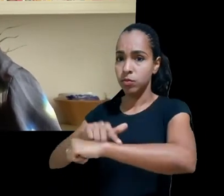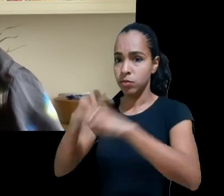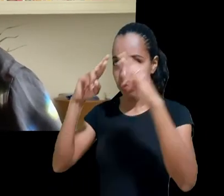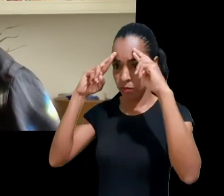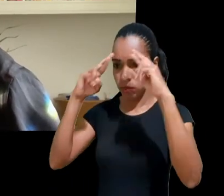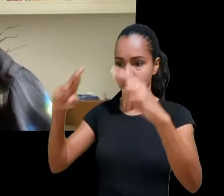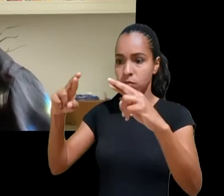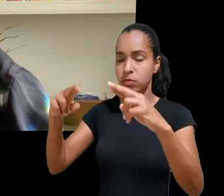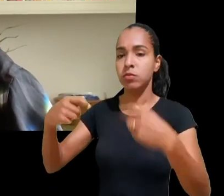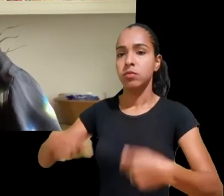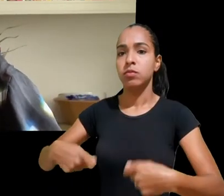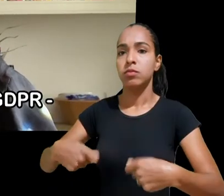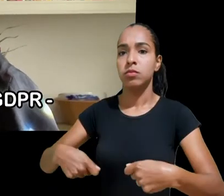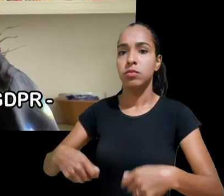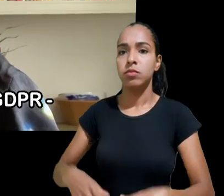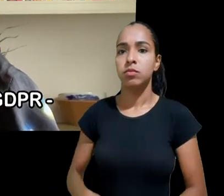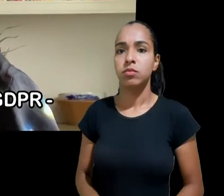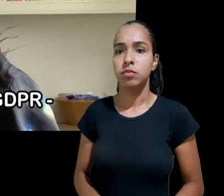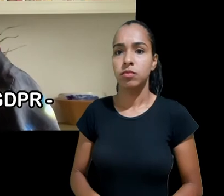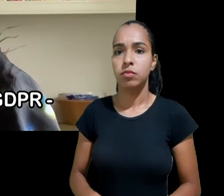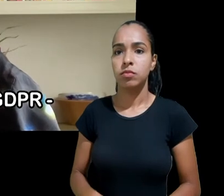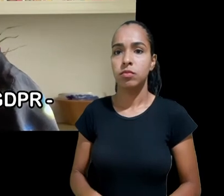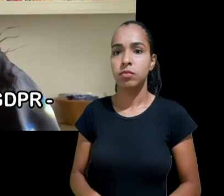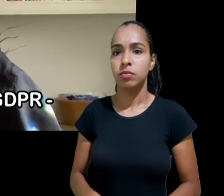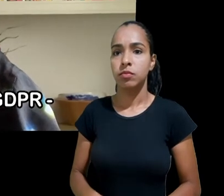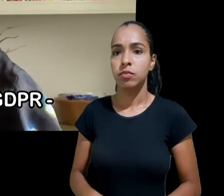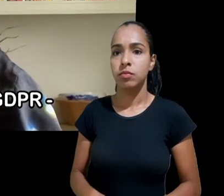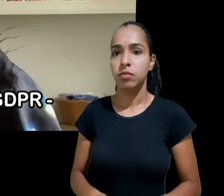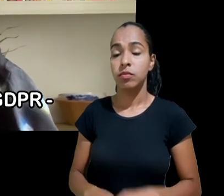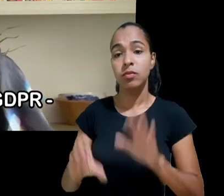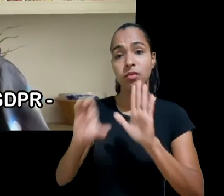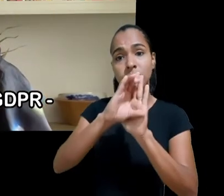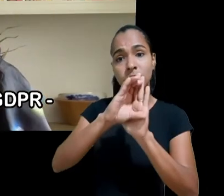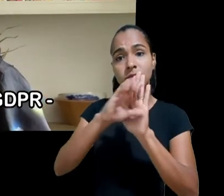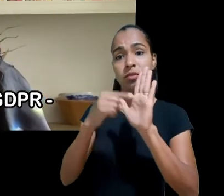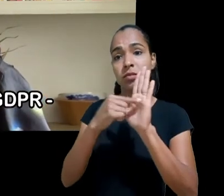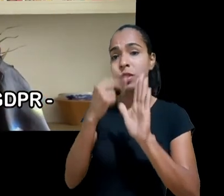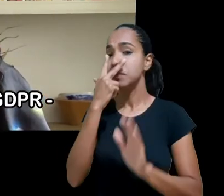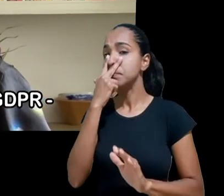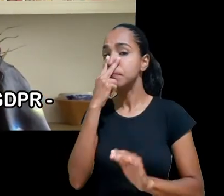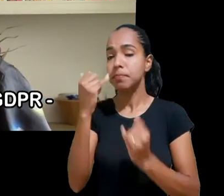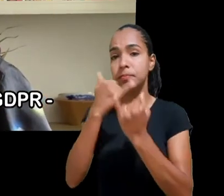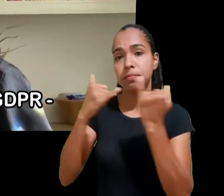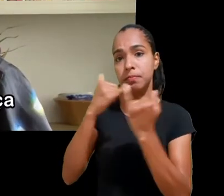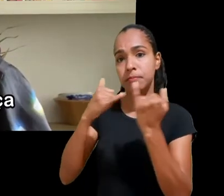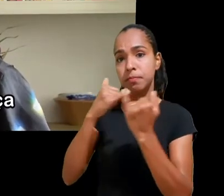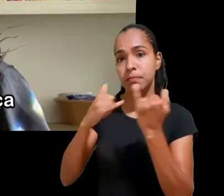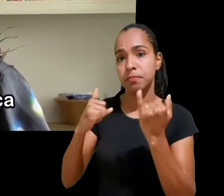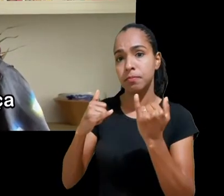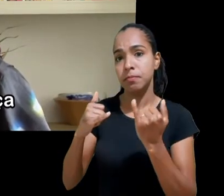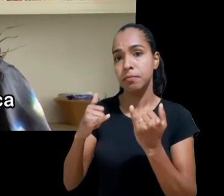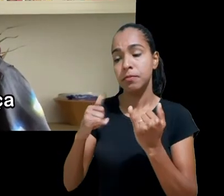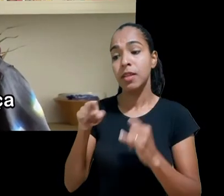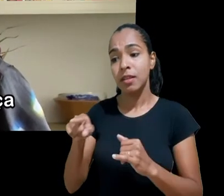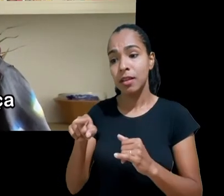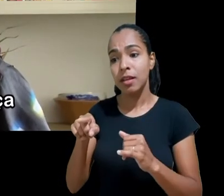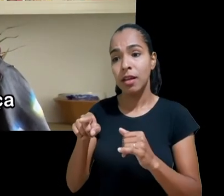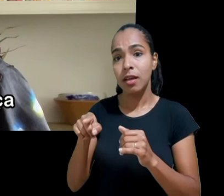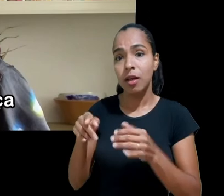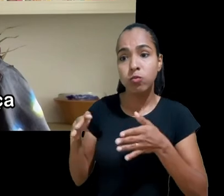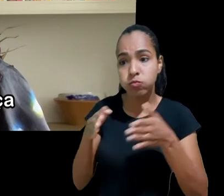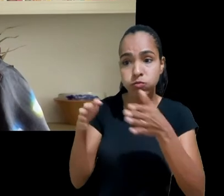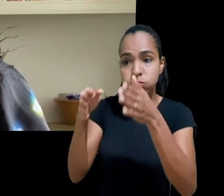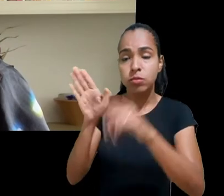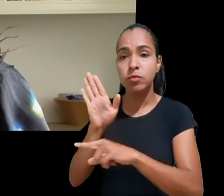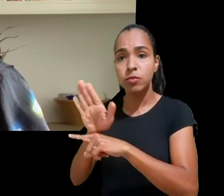em seguida vemos códigos parecidos não como dispositivos legais mas como guias interpretativas do GDPR na Suécia